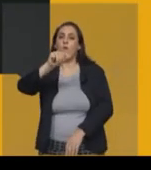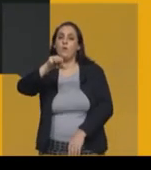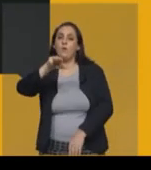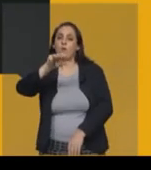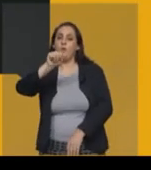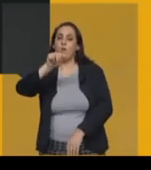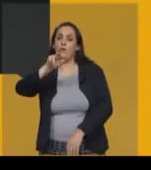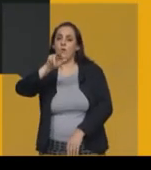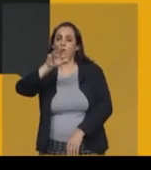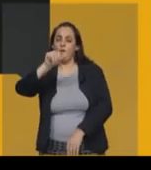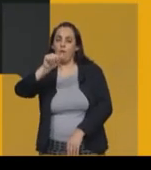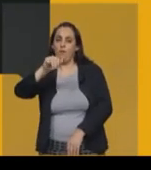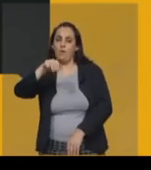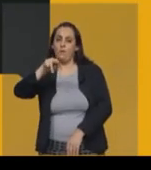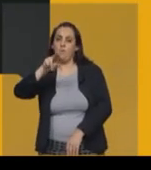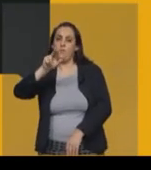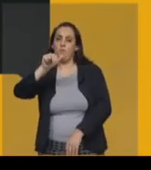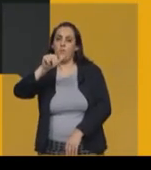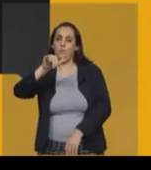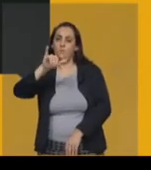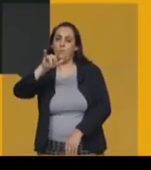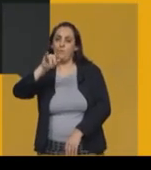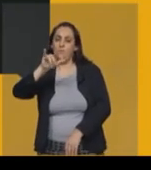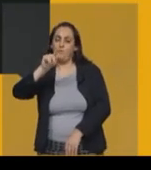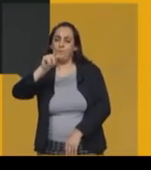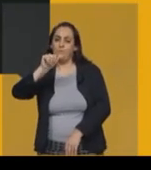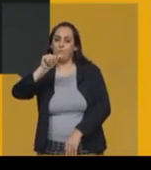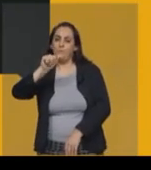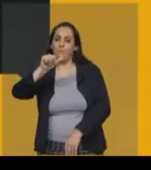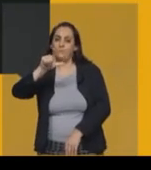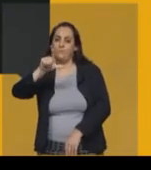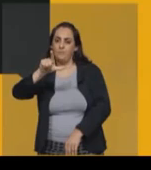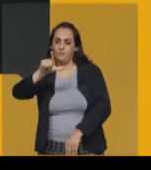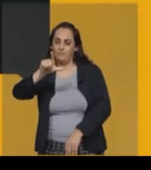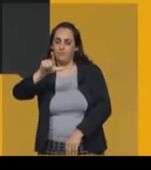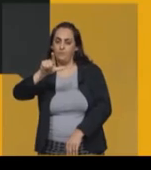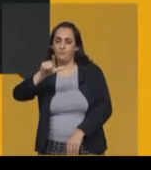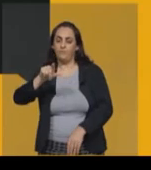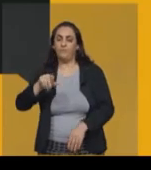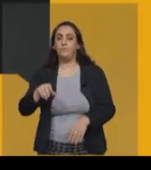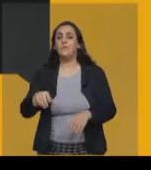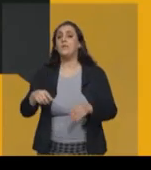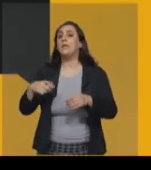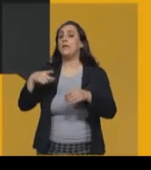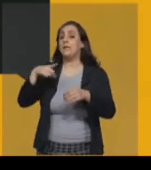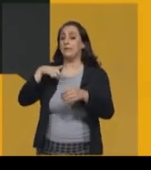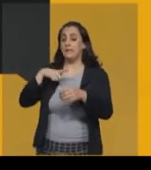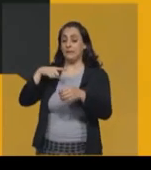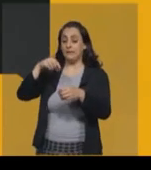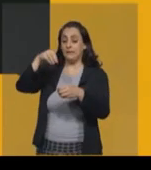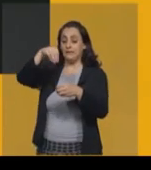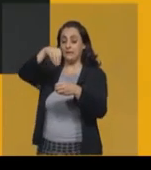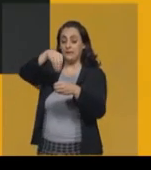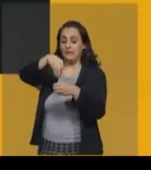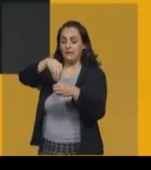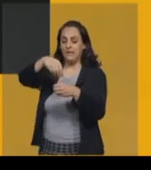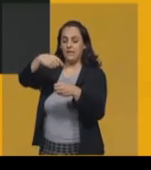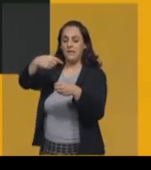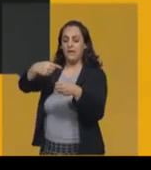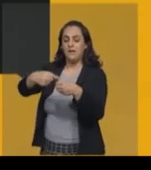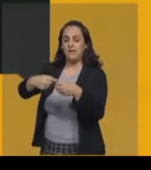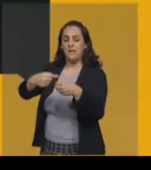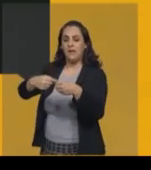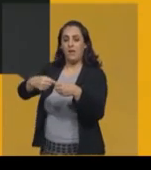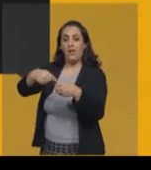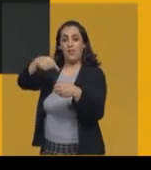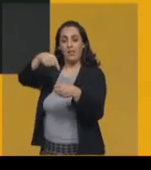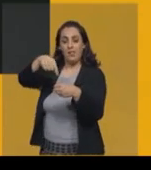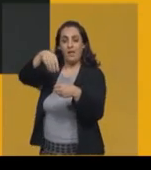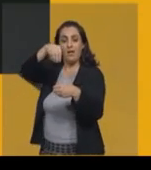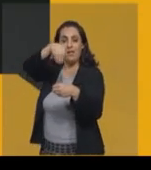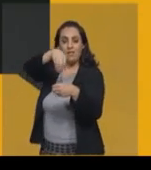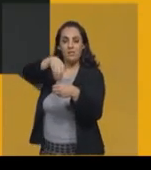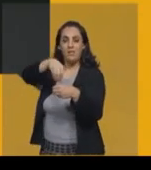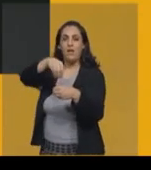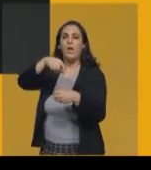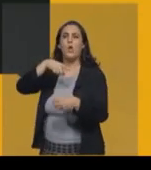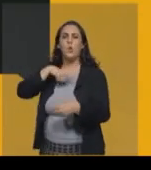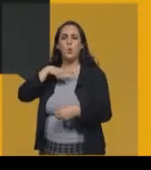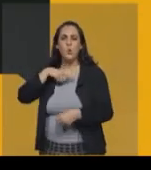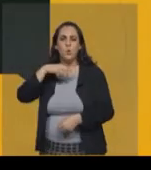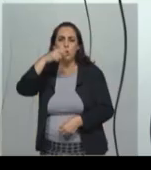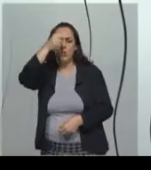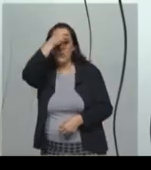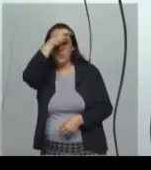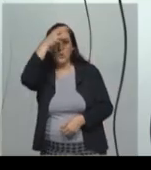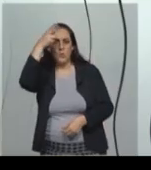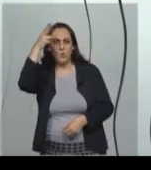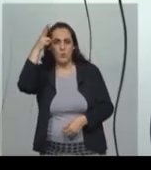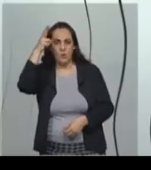nós temos um núcleo urbano, uma cidade, e nessa cidade está a prefeitura e a câmara municipal. Então,